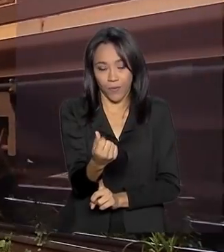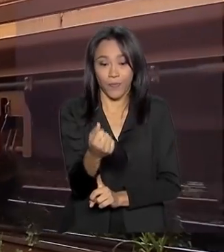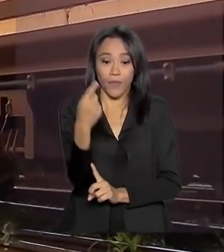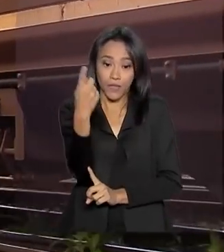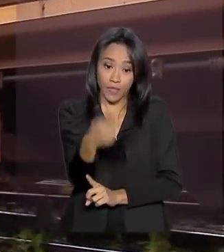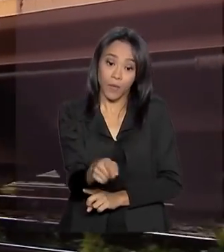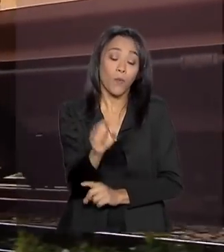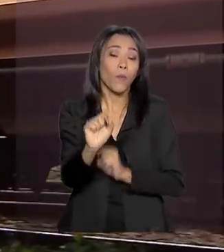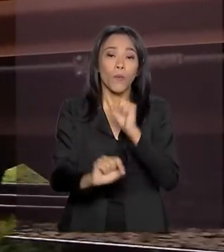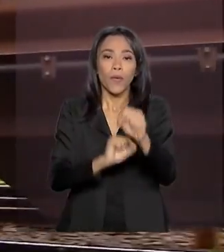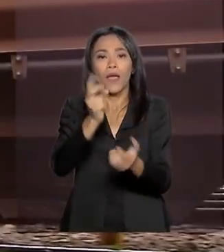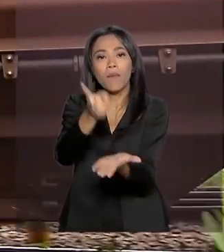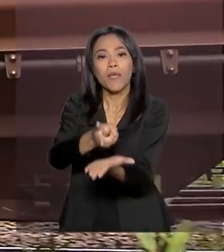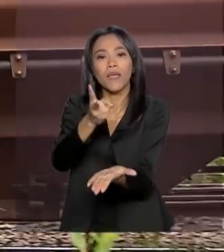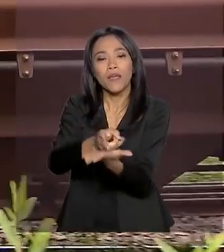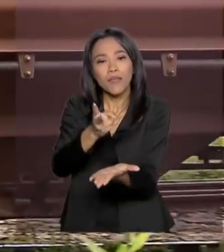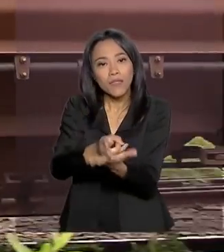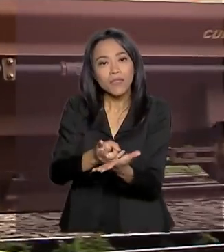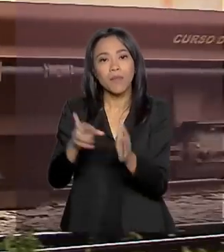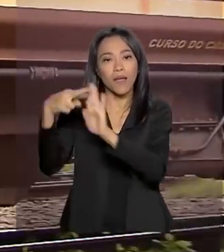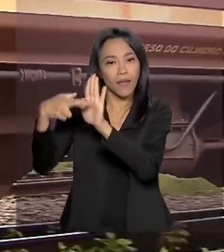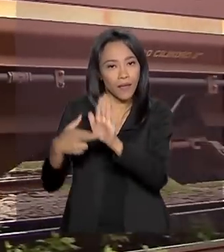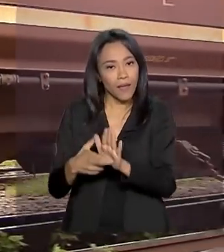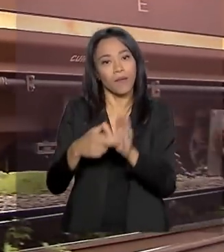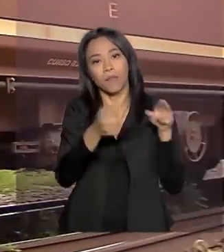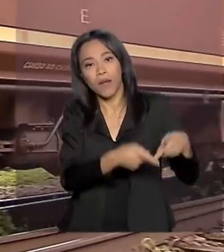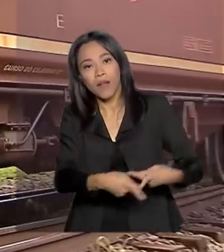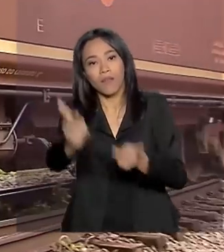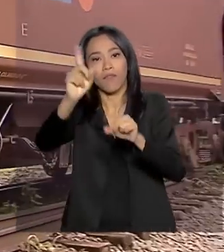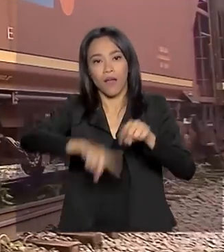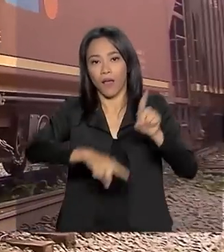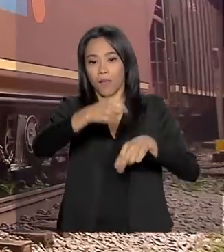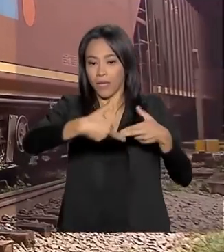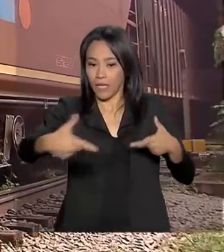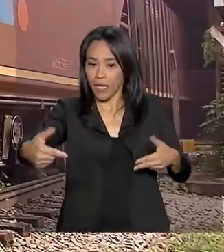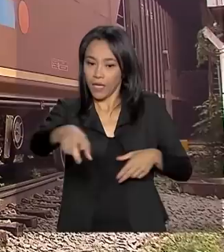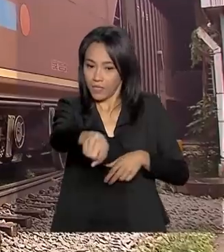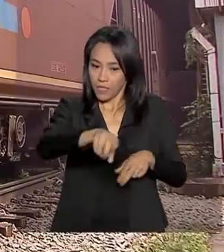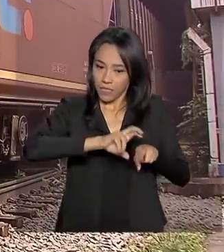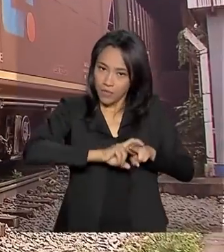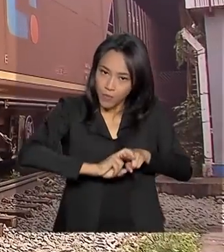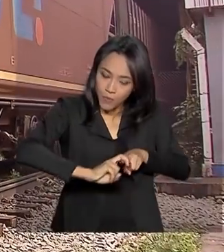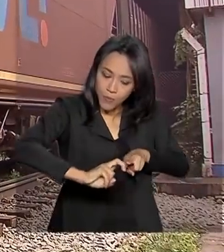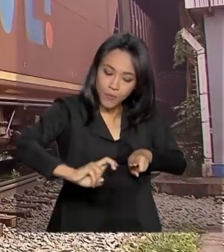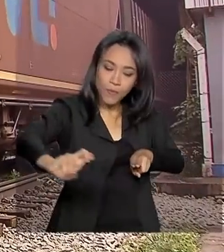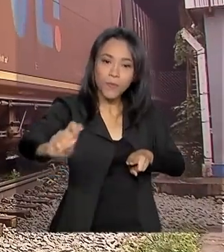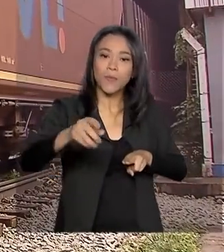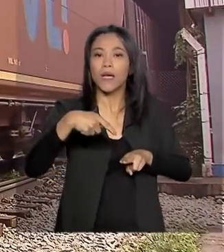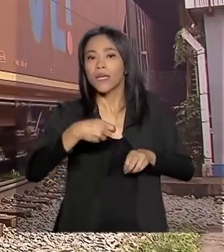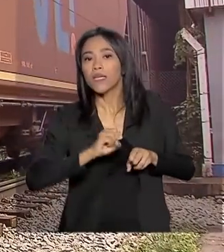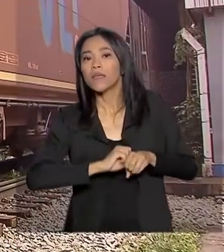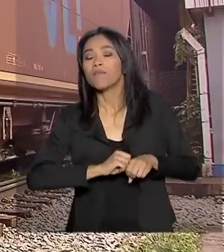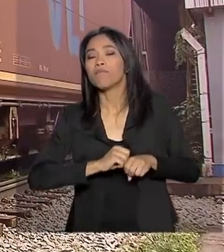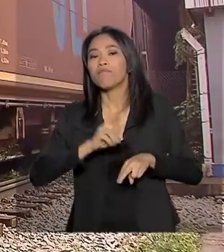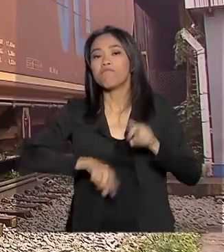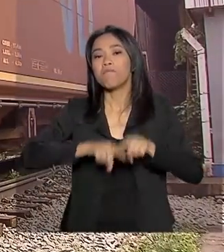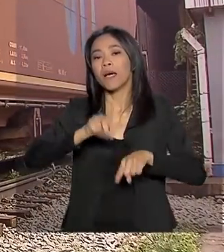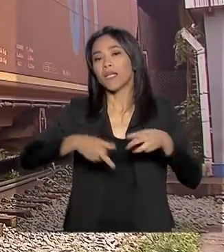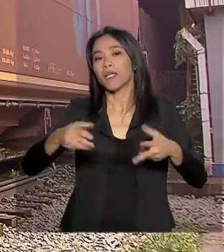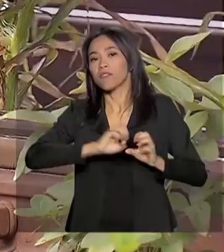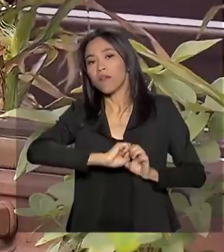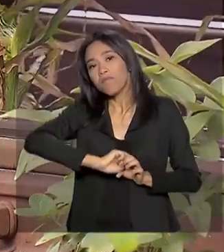lógica é a mesma para o transporte de cargas. Pelas ferrovias passam produtos de exportação e